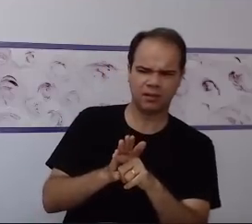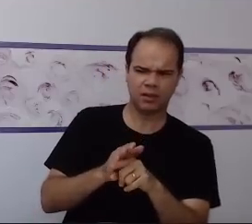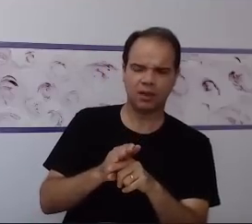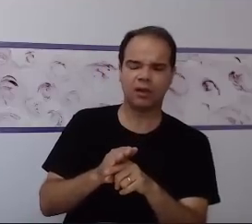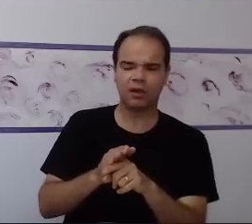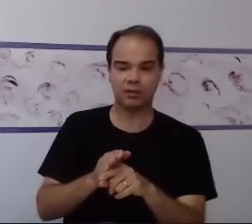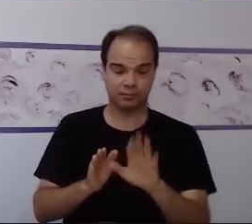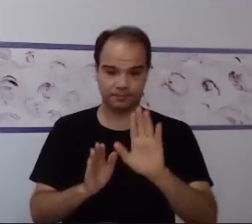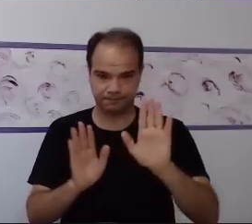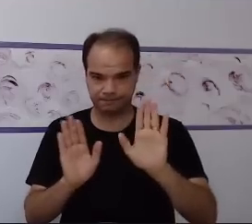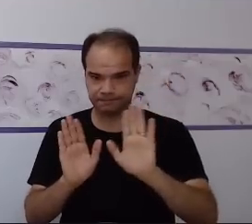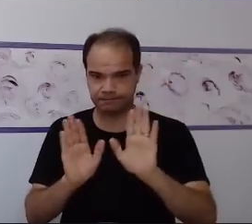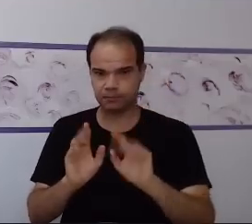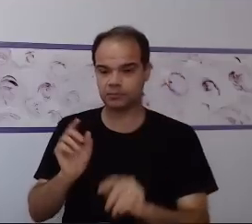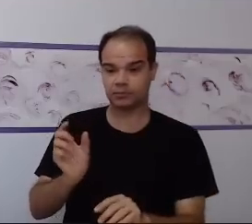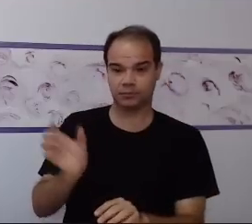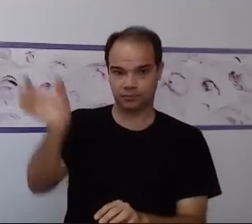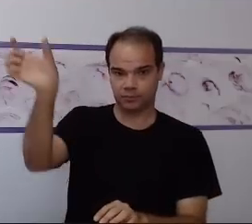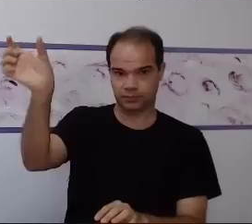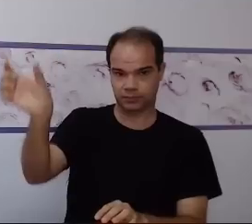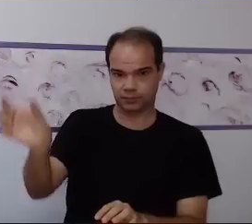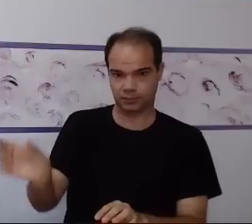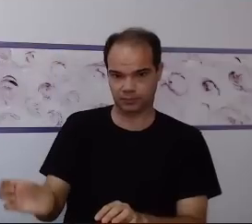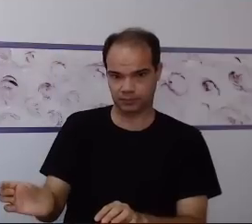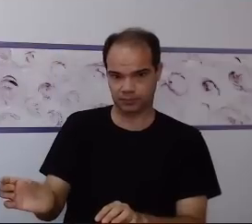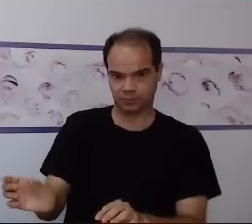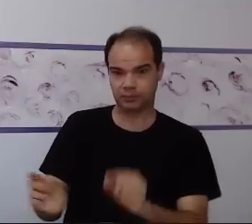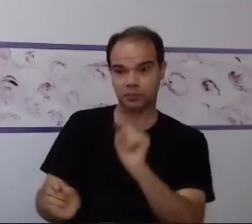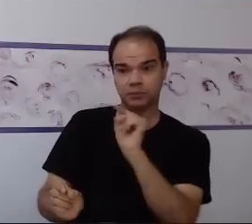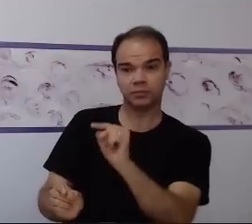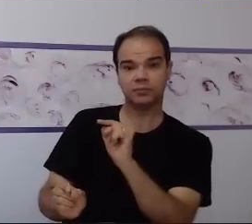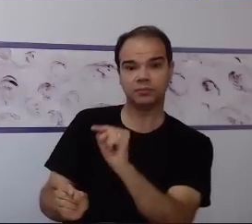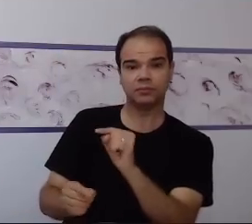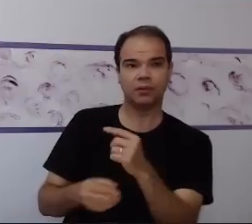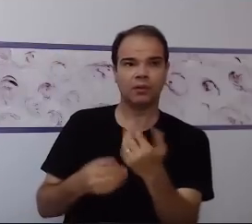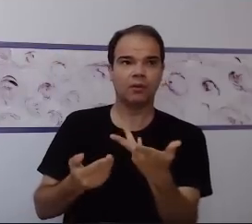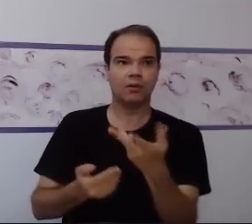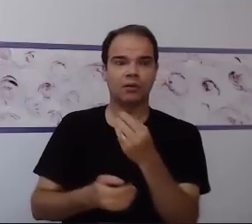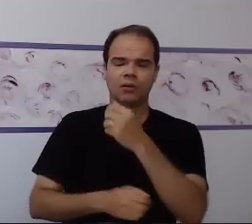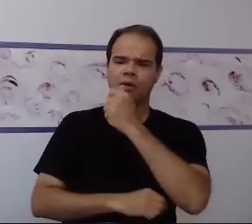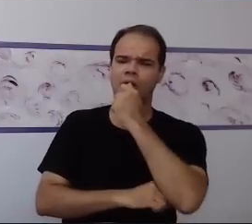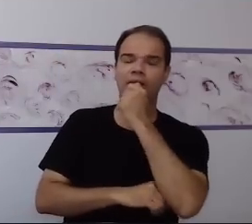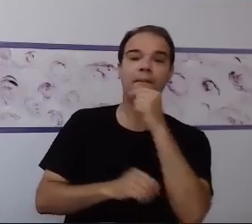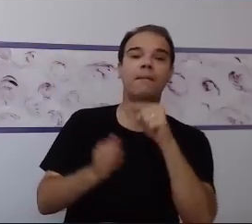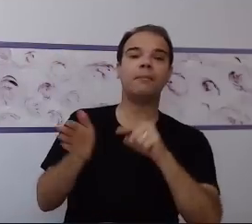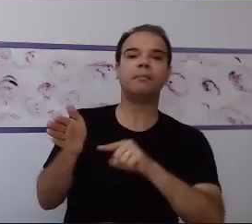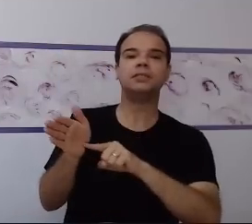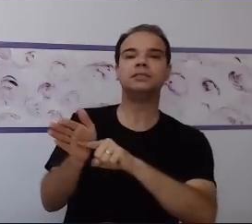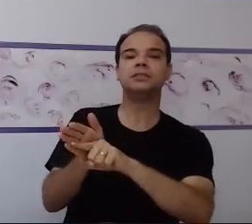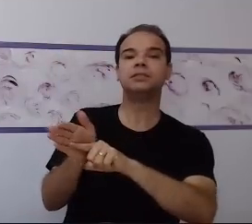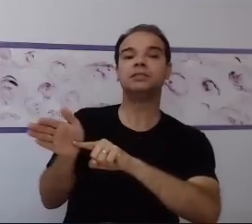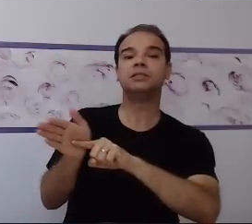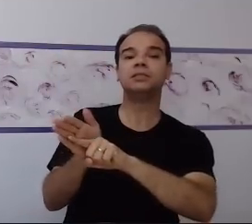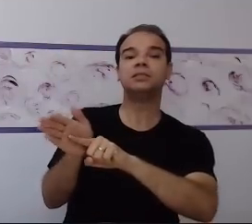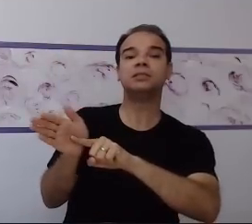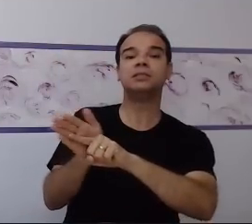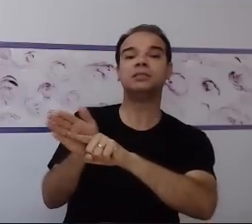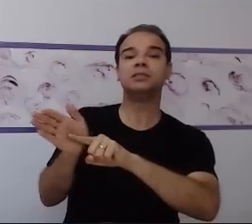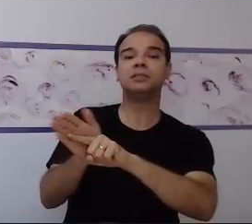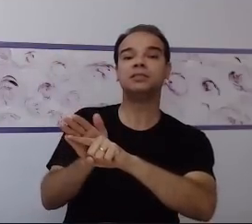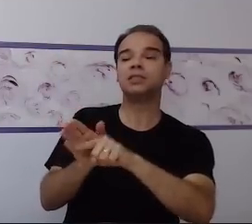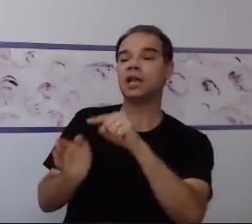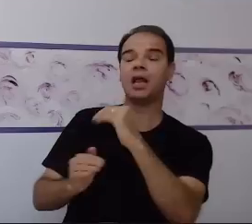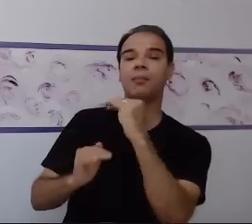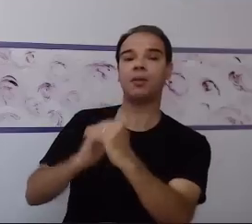gente não coloca isso como uma anamnese, mas isso seria uma investigação de desenvolvimento